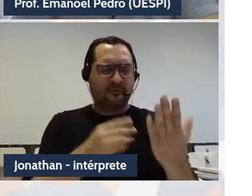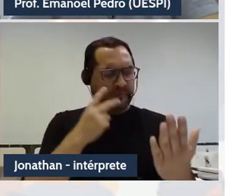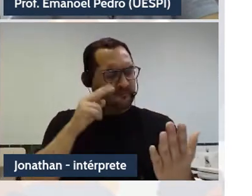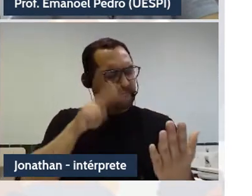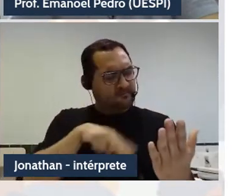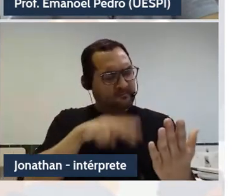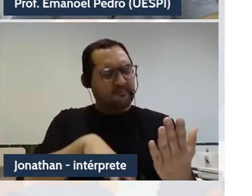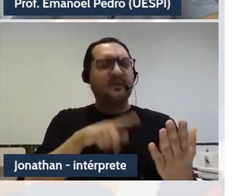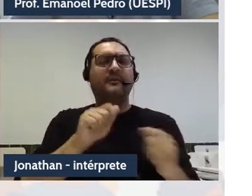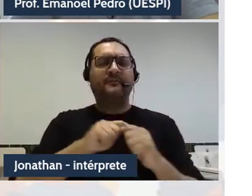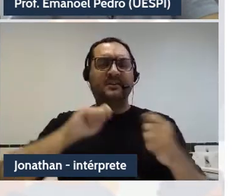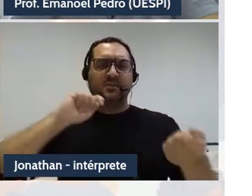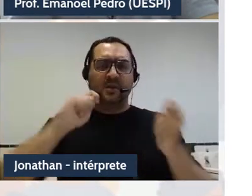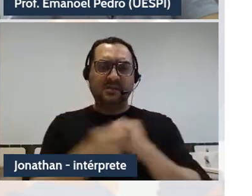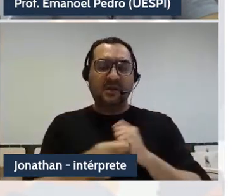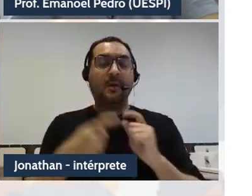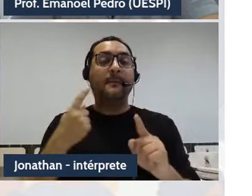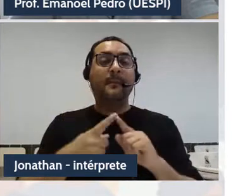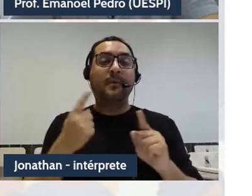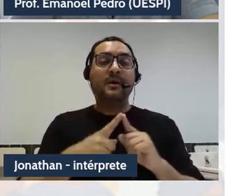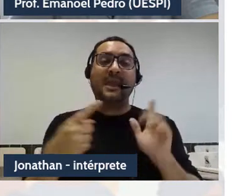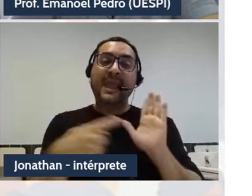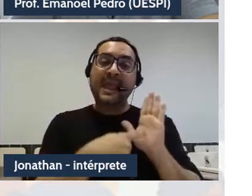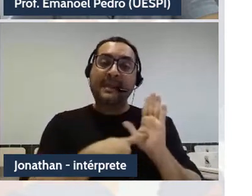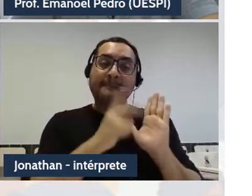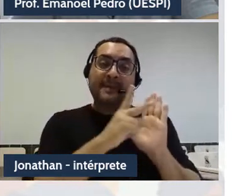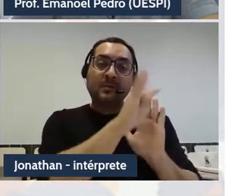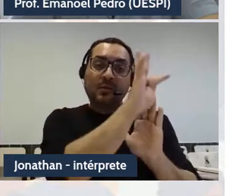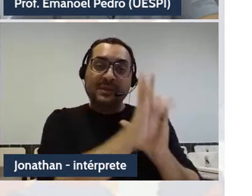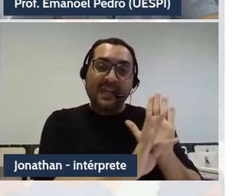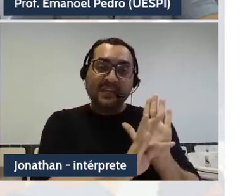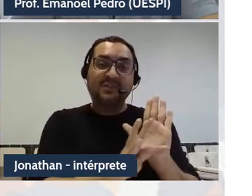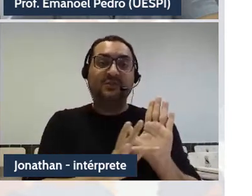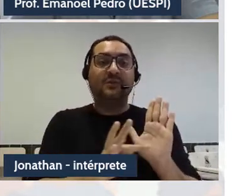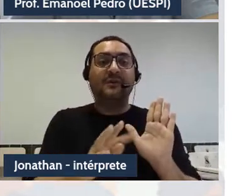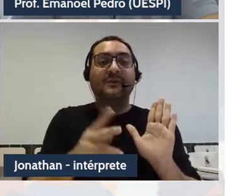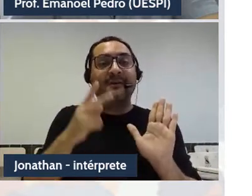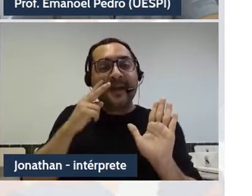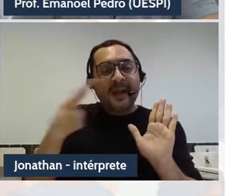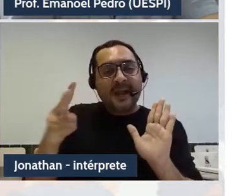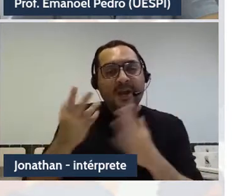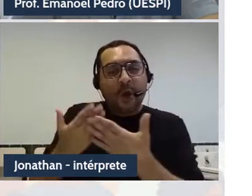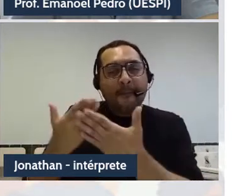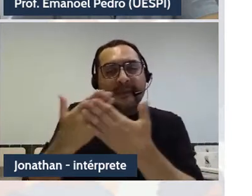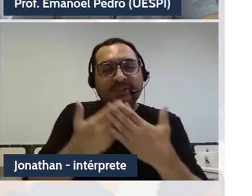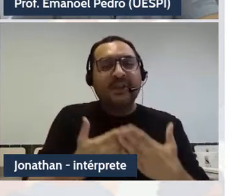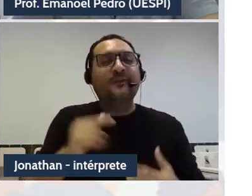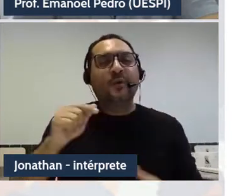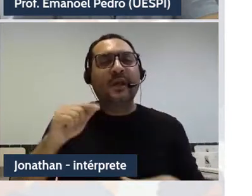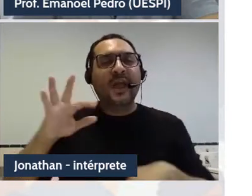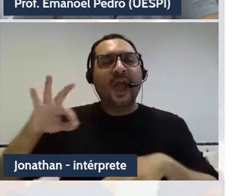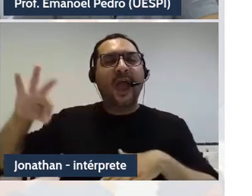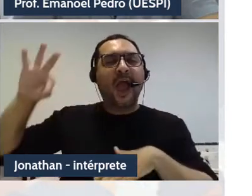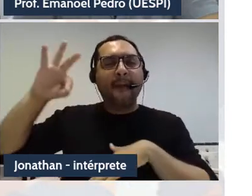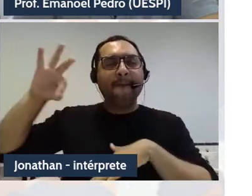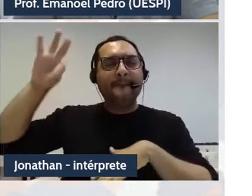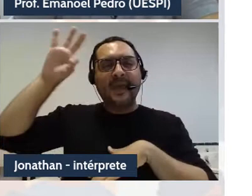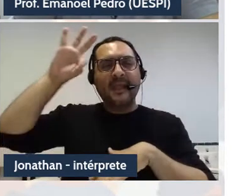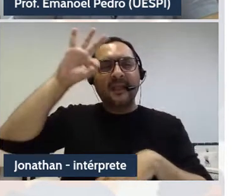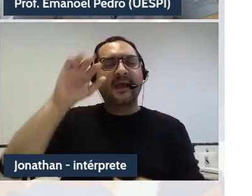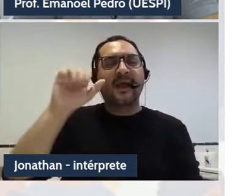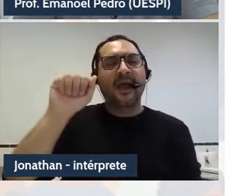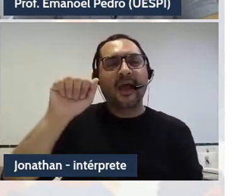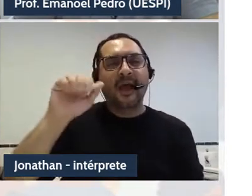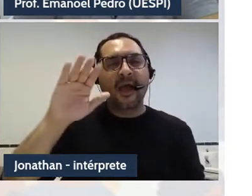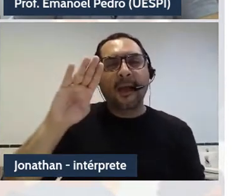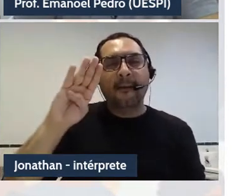a complexidade societária e comunicativa das abelhas, tomando como singulares, tomadas como singulares no